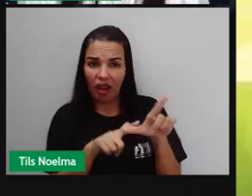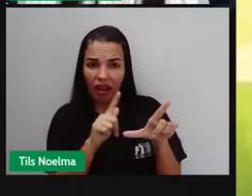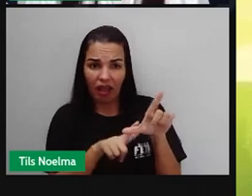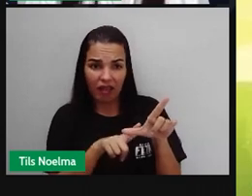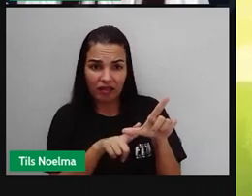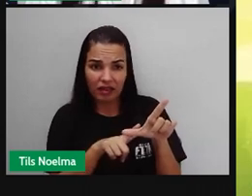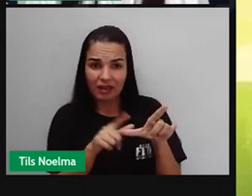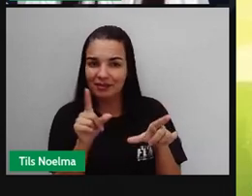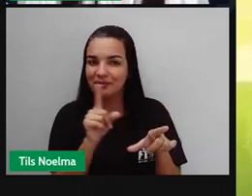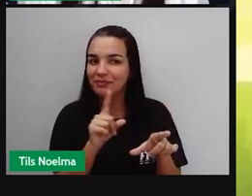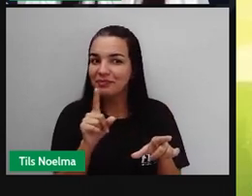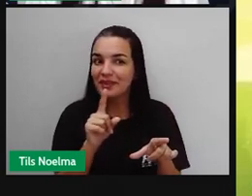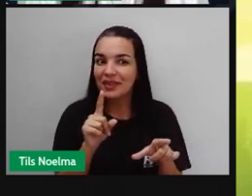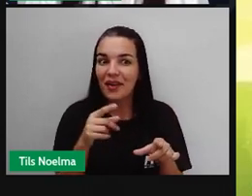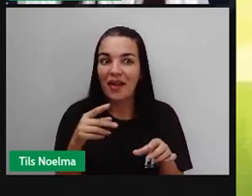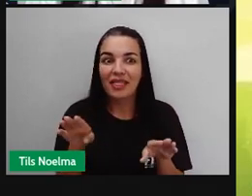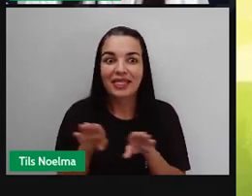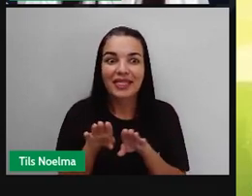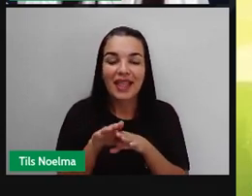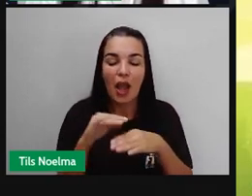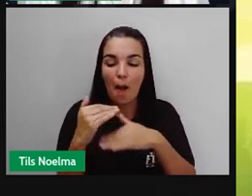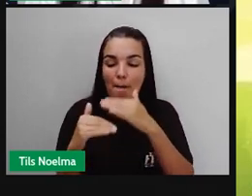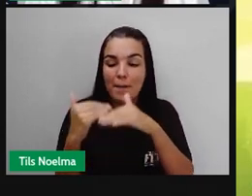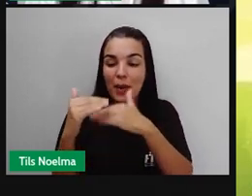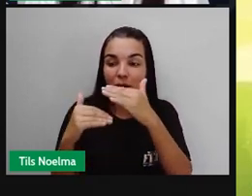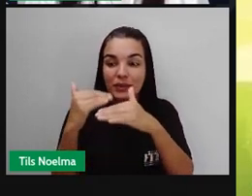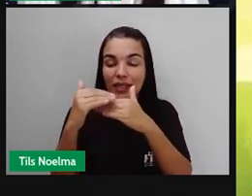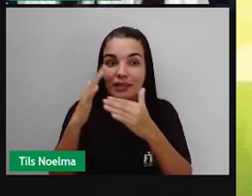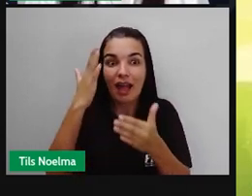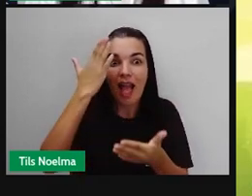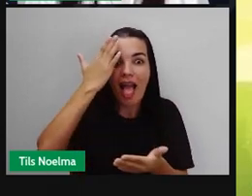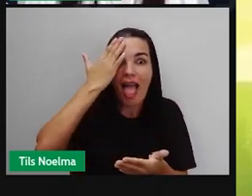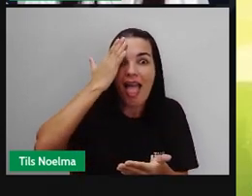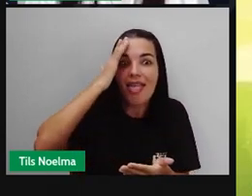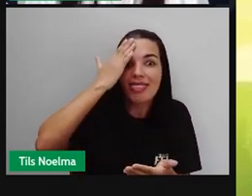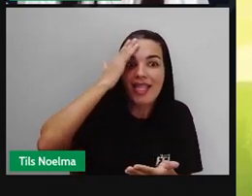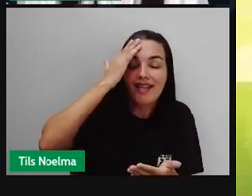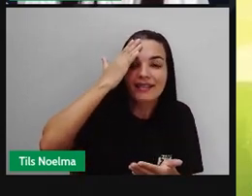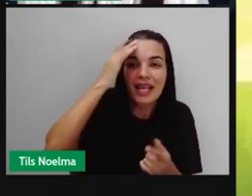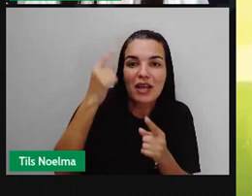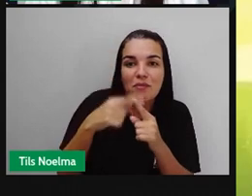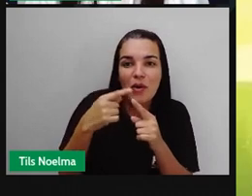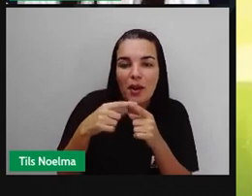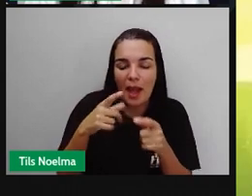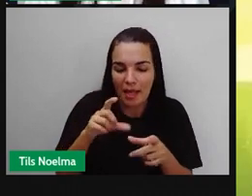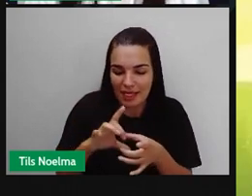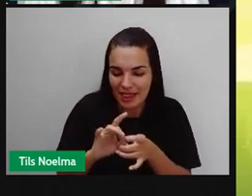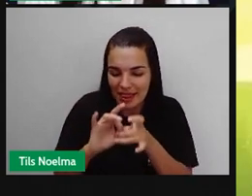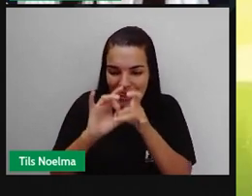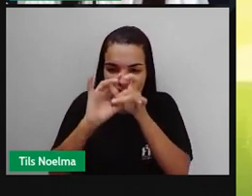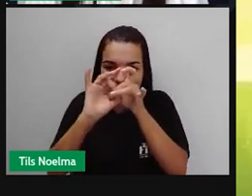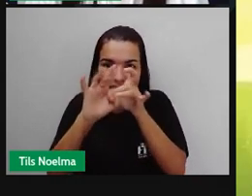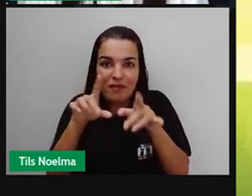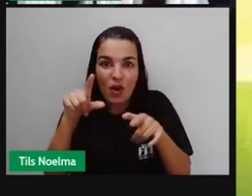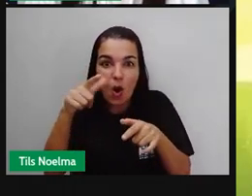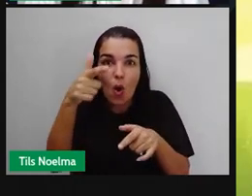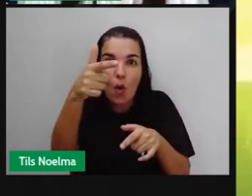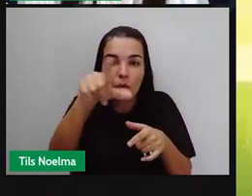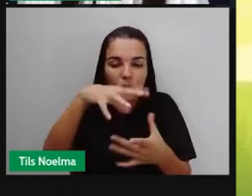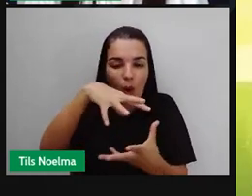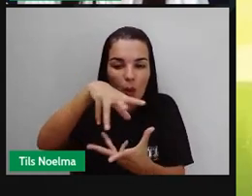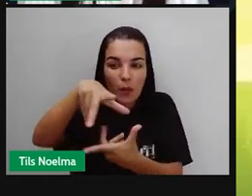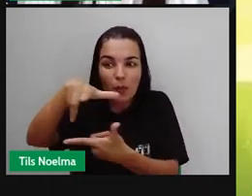na verdade, um processo de interpretação que lhe permite entrar no outro mundo, o mundo do autor,